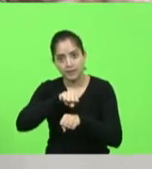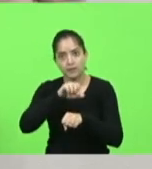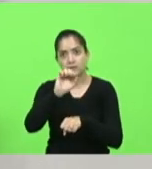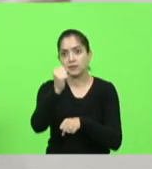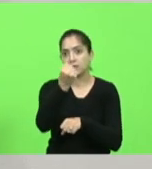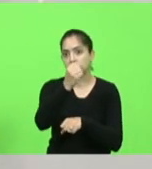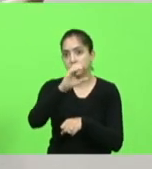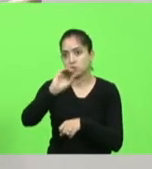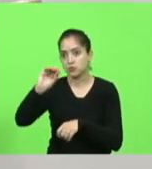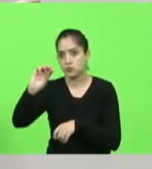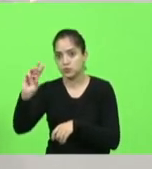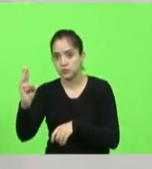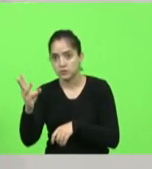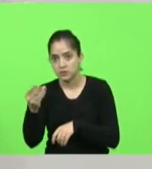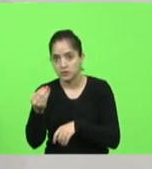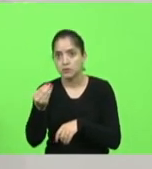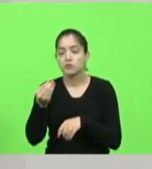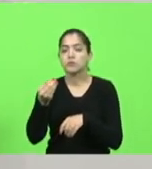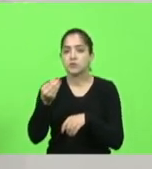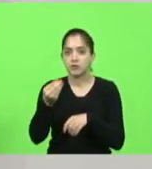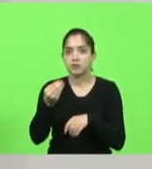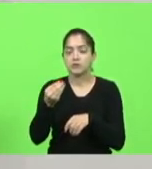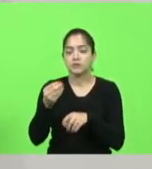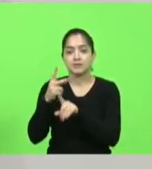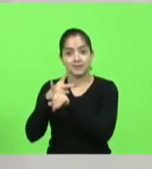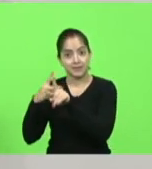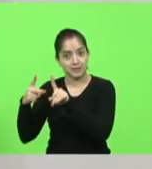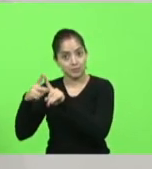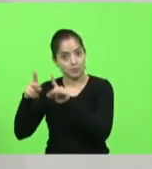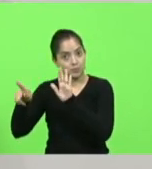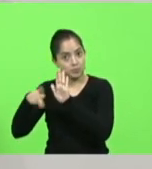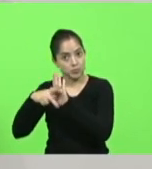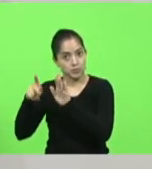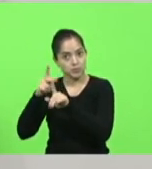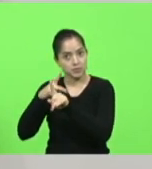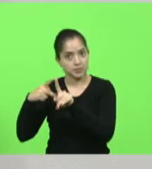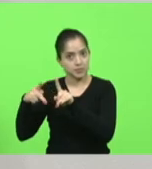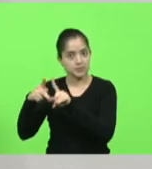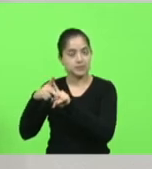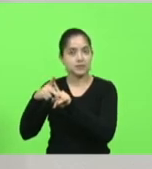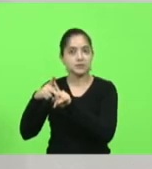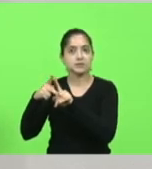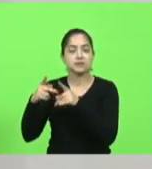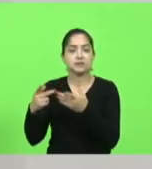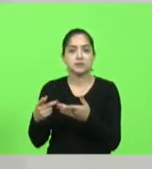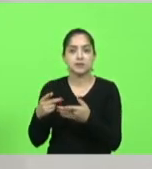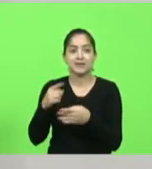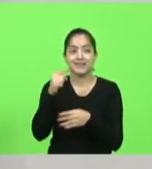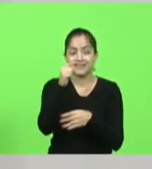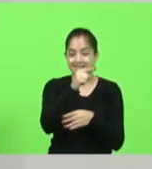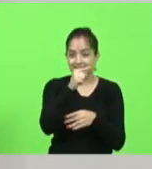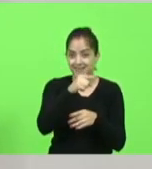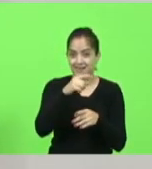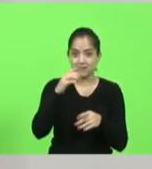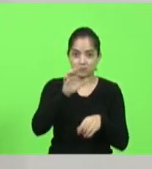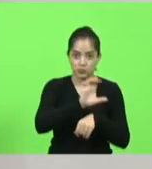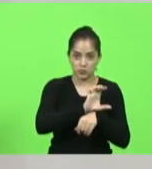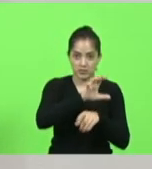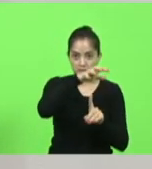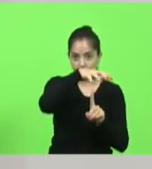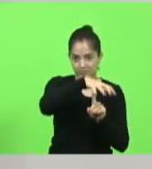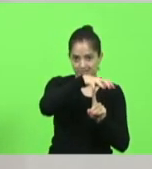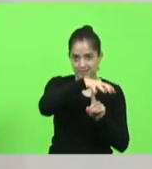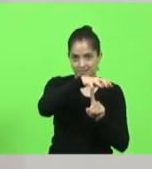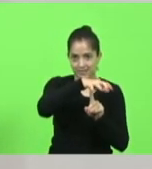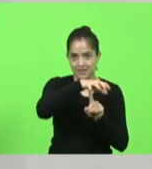que tinha no sistema de Previdência. O sistema de Previdência do Paraná, deputado Silvio, está com 6 bi,